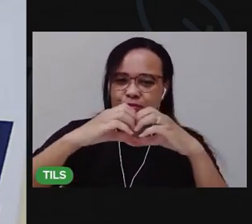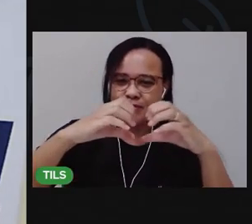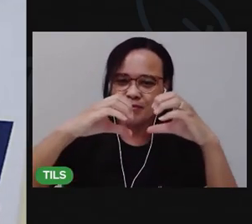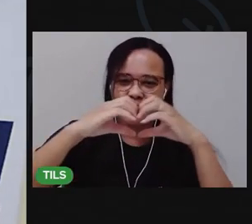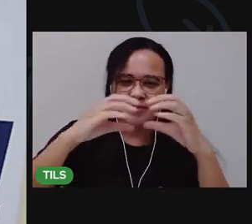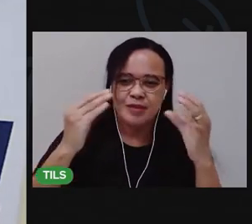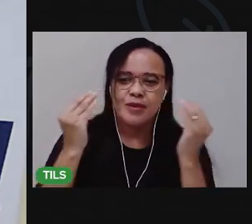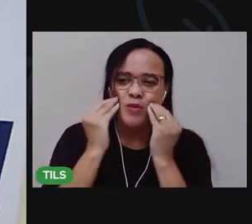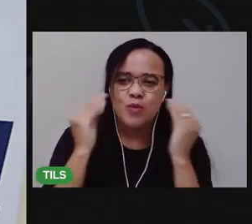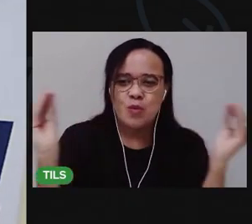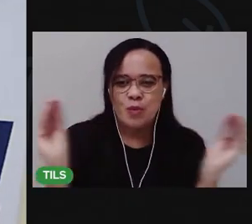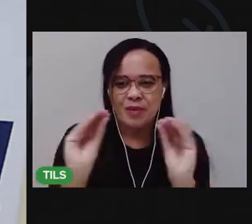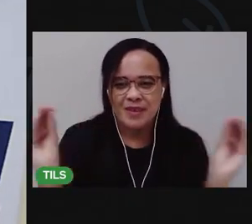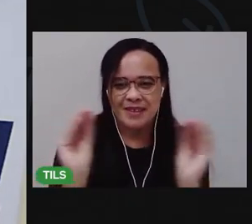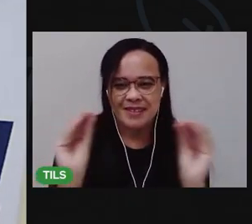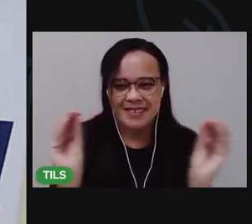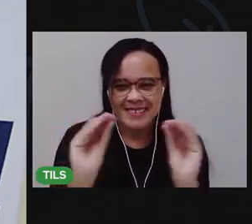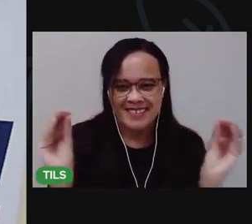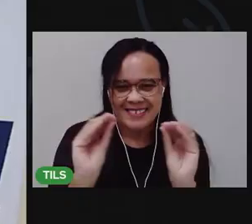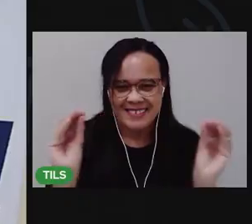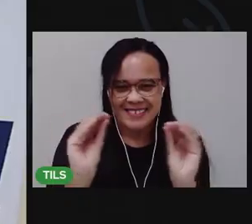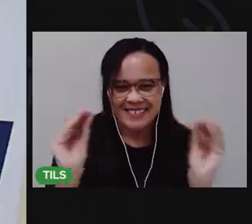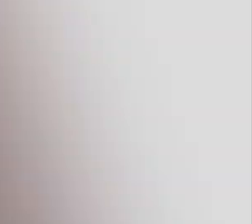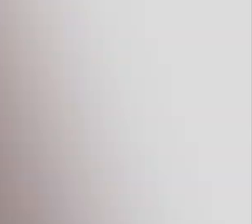Até mais. Tchau!